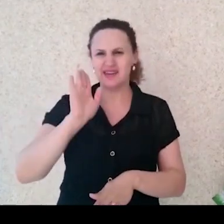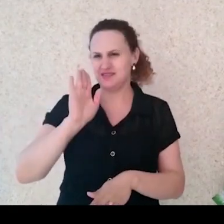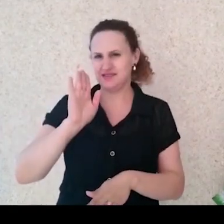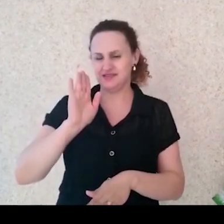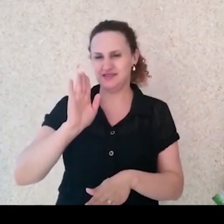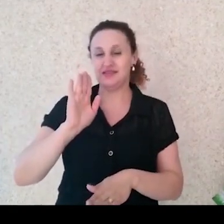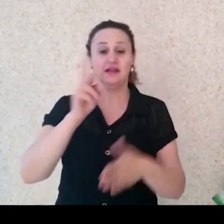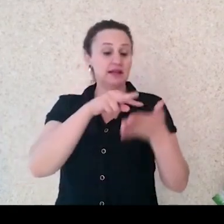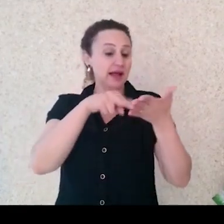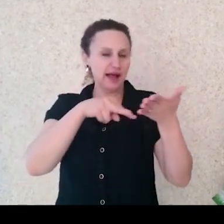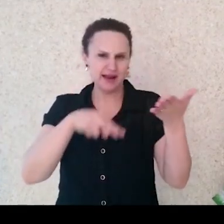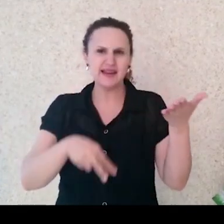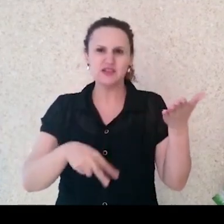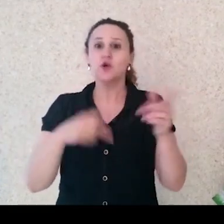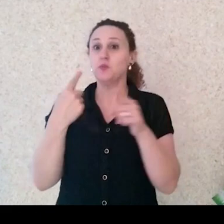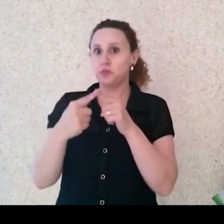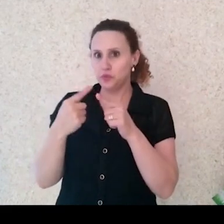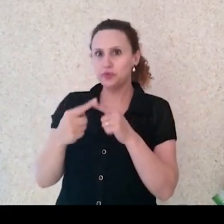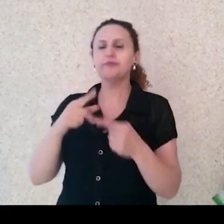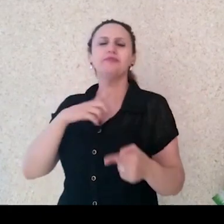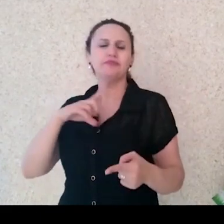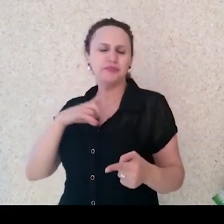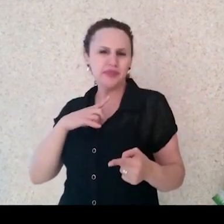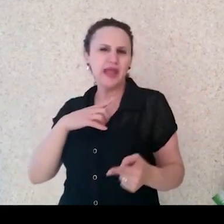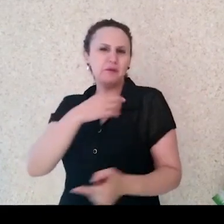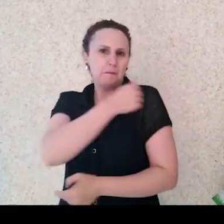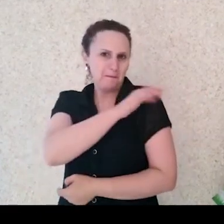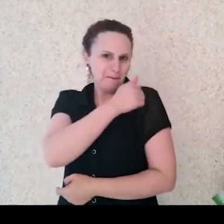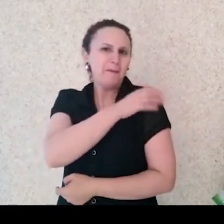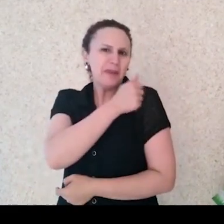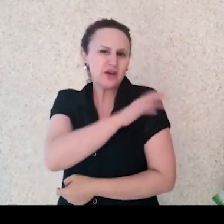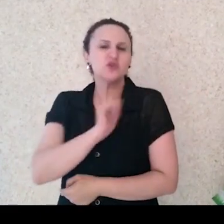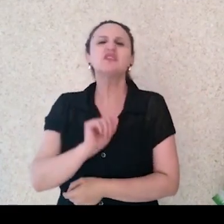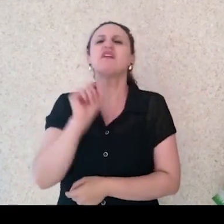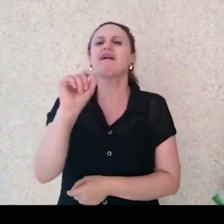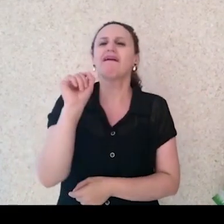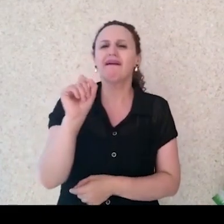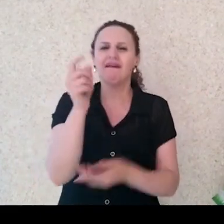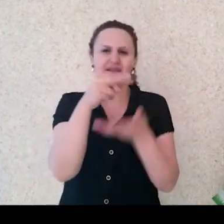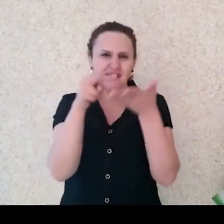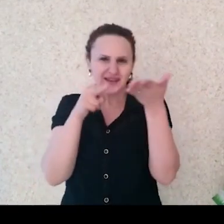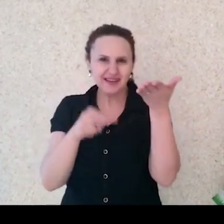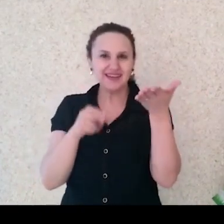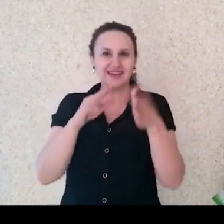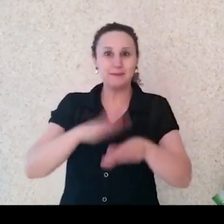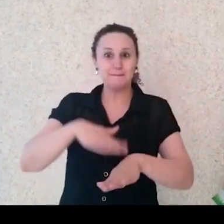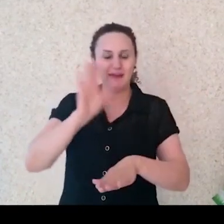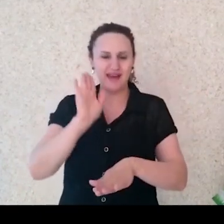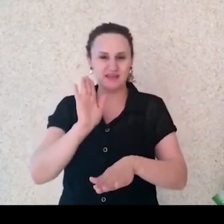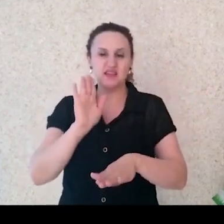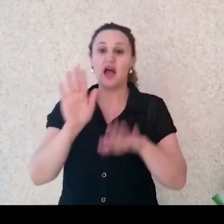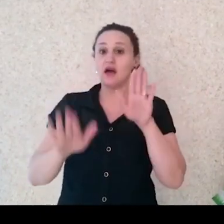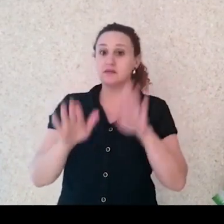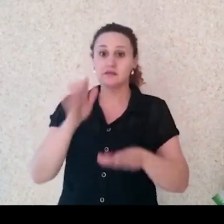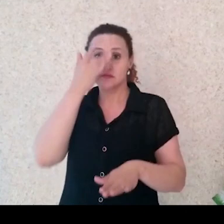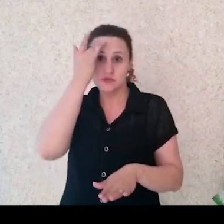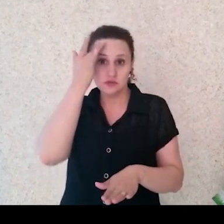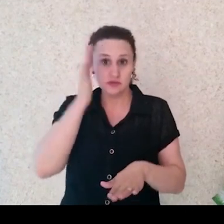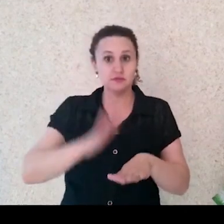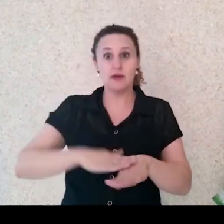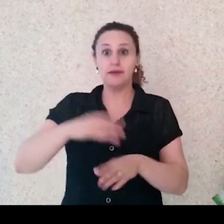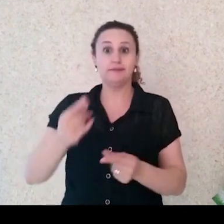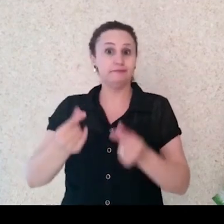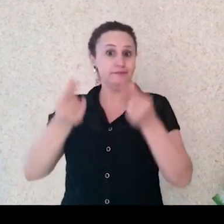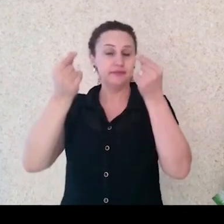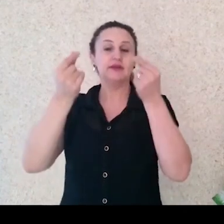porque há meio que um preconceito de que quem lê mais é quem tem mais poder aquisitivo, e nem sempre isso é verdade.